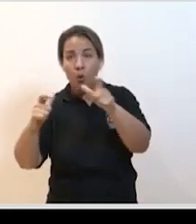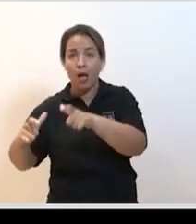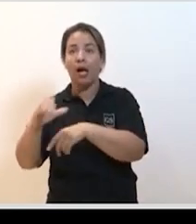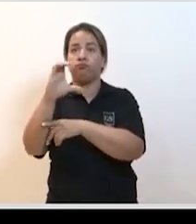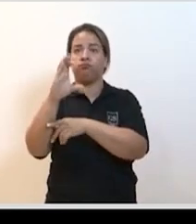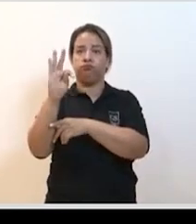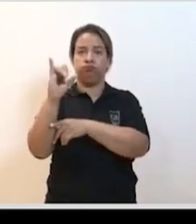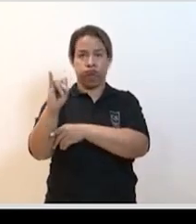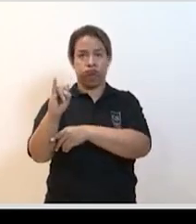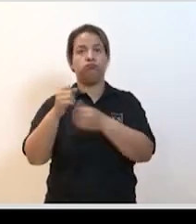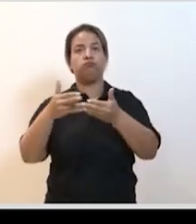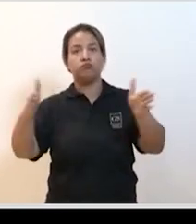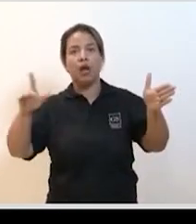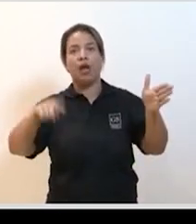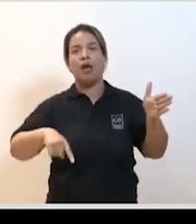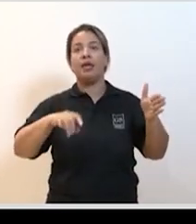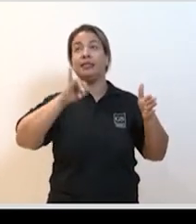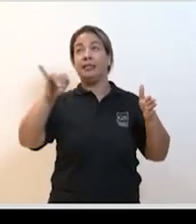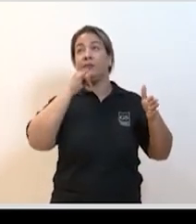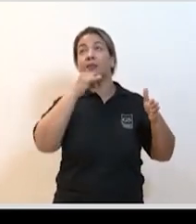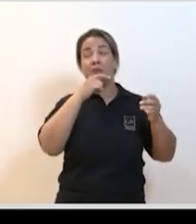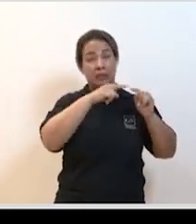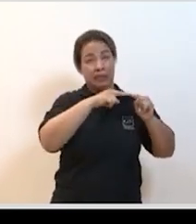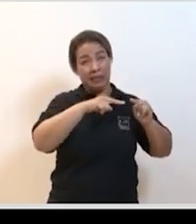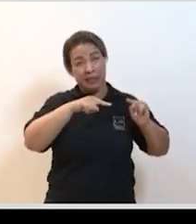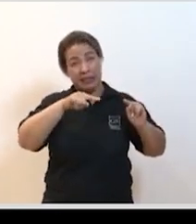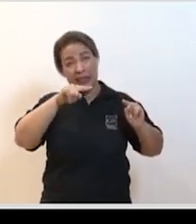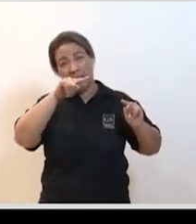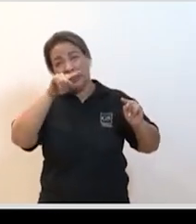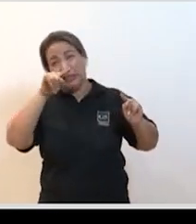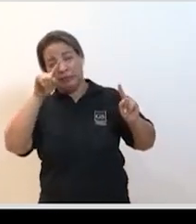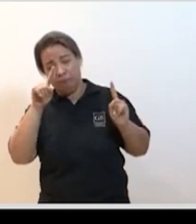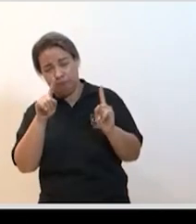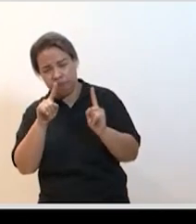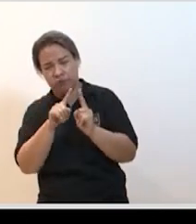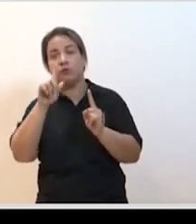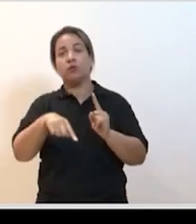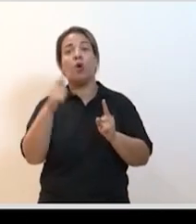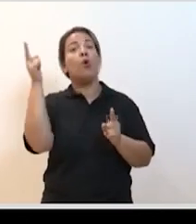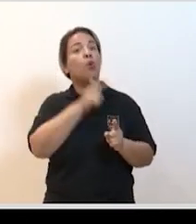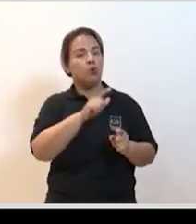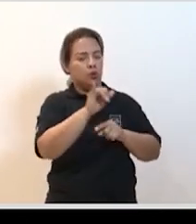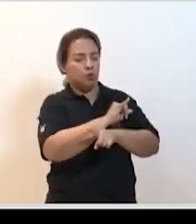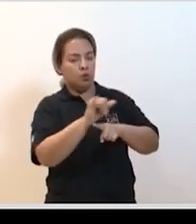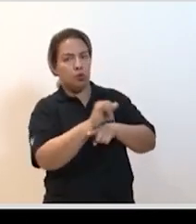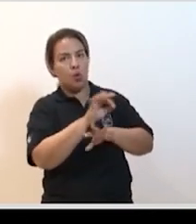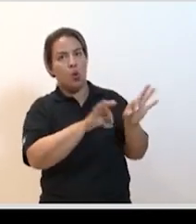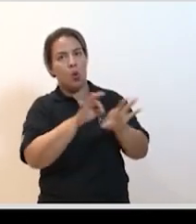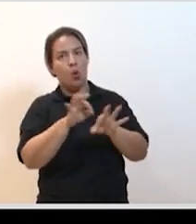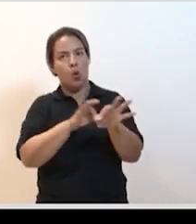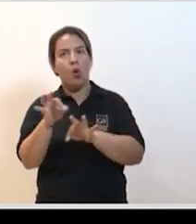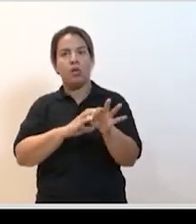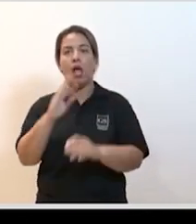de achatamento da curva eles conseguem na verdade se organizar em relação a isso é o que a gente está